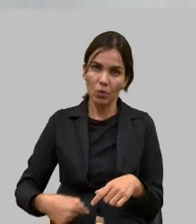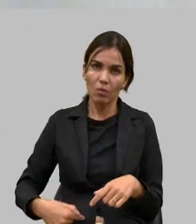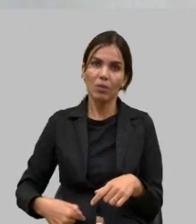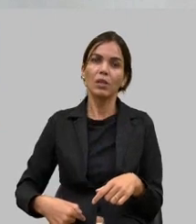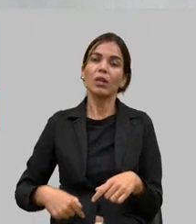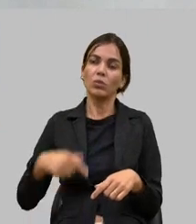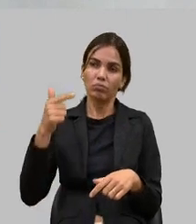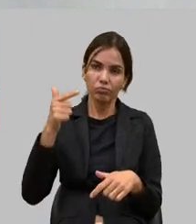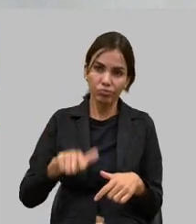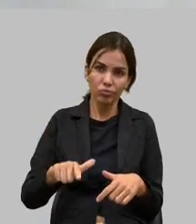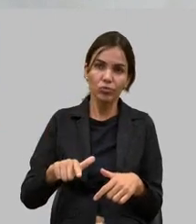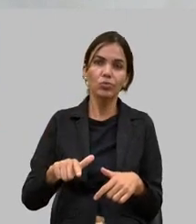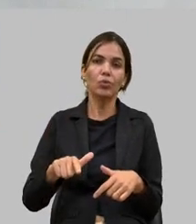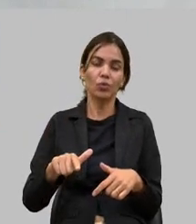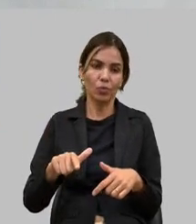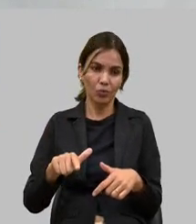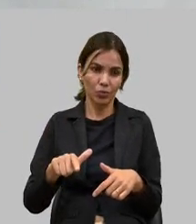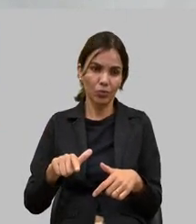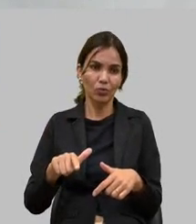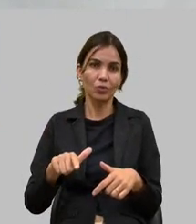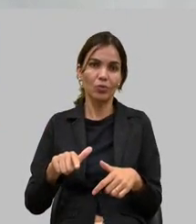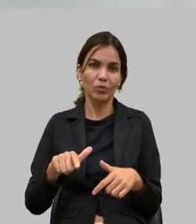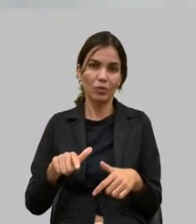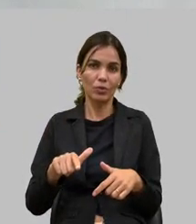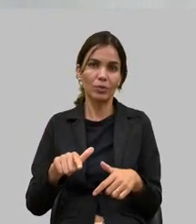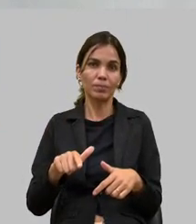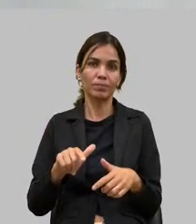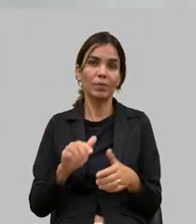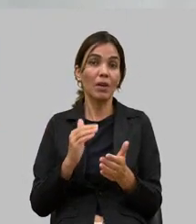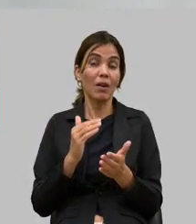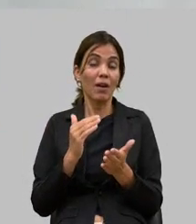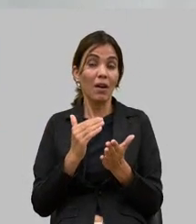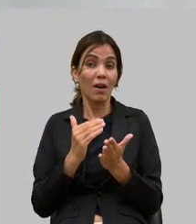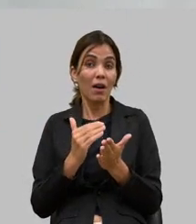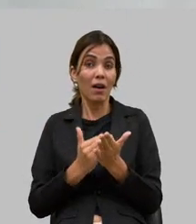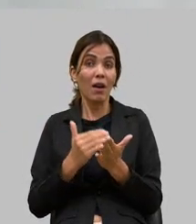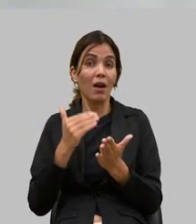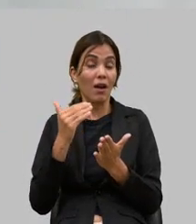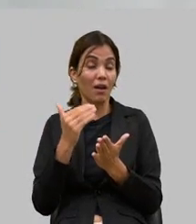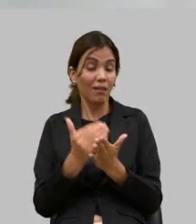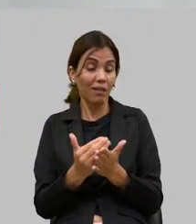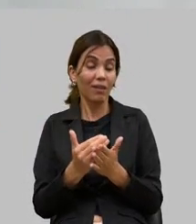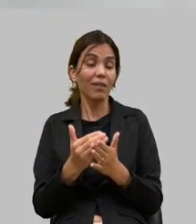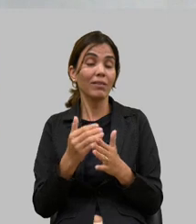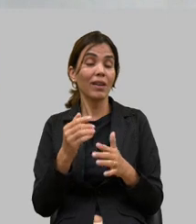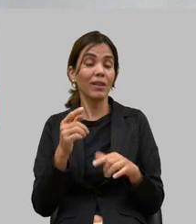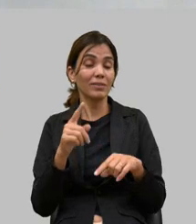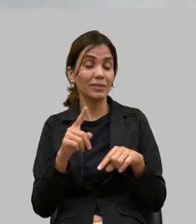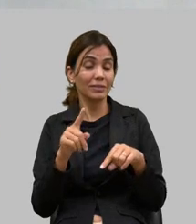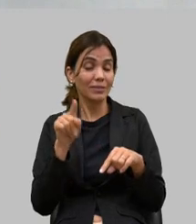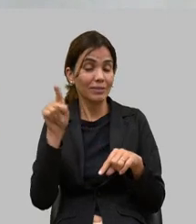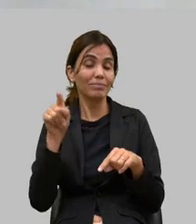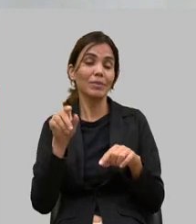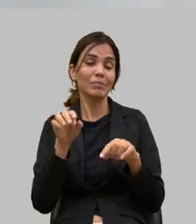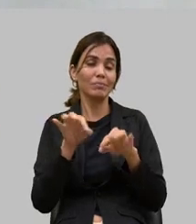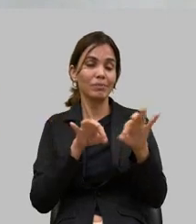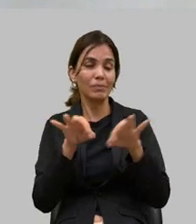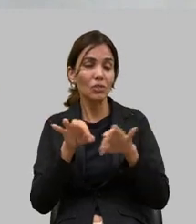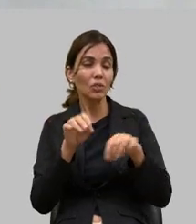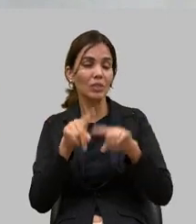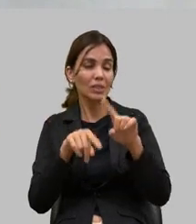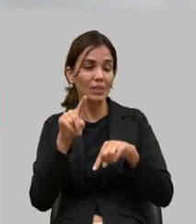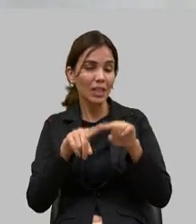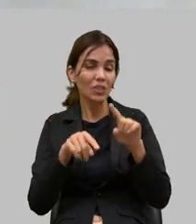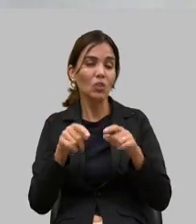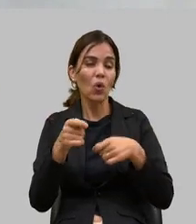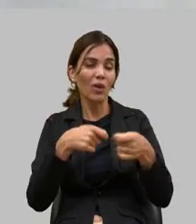gesto além do gesto de ter mexido nas questões tributárias que ele possa sancionar